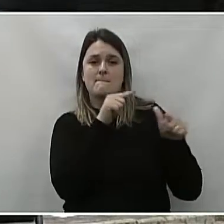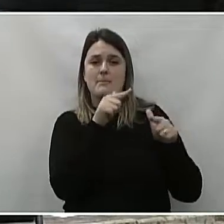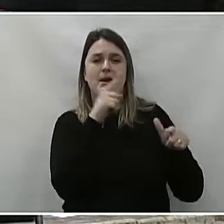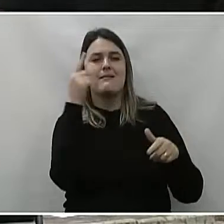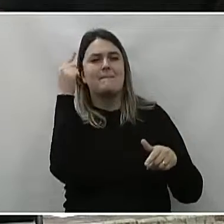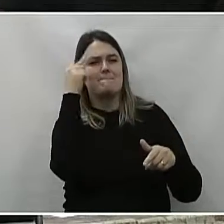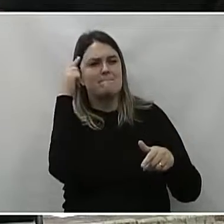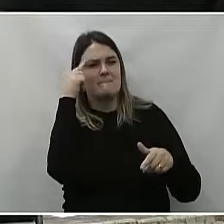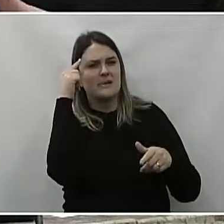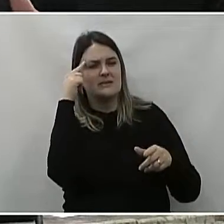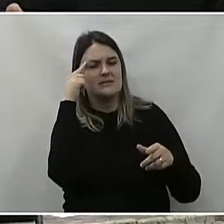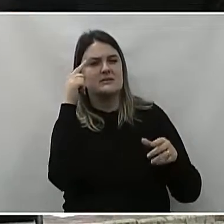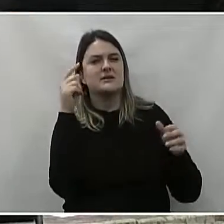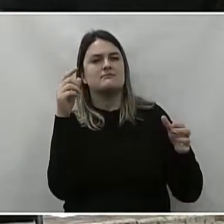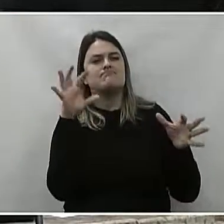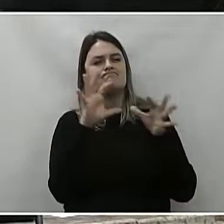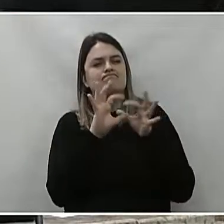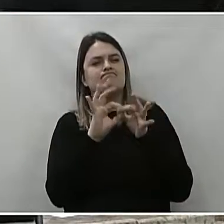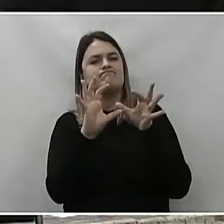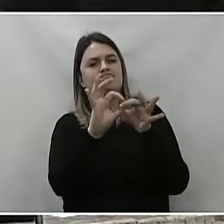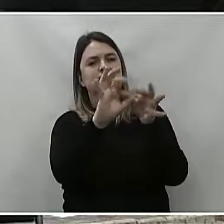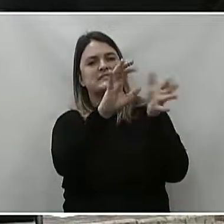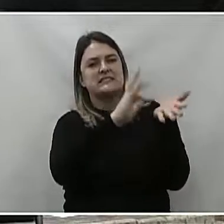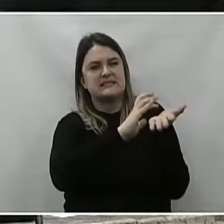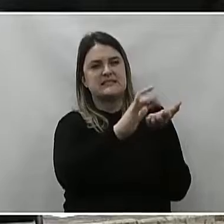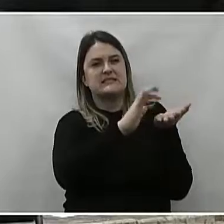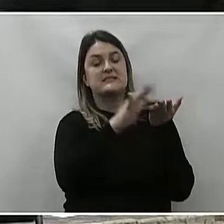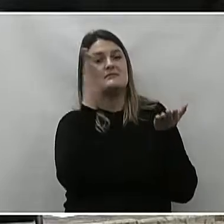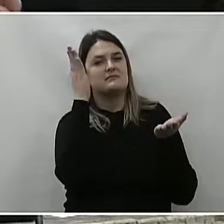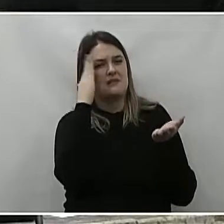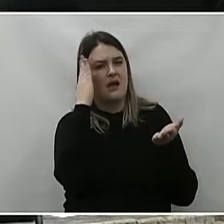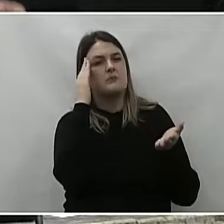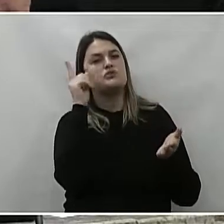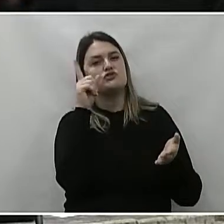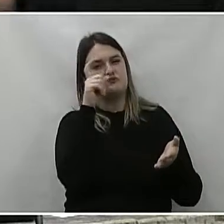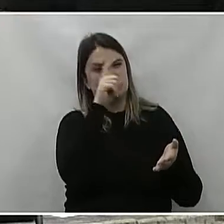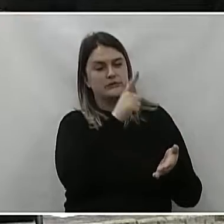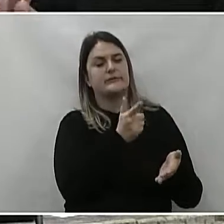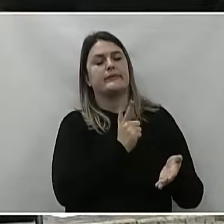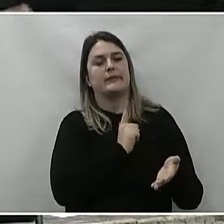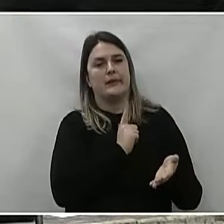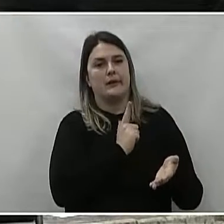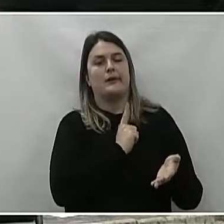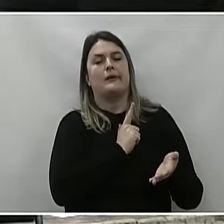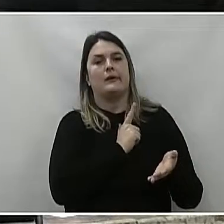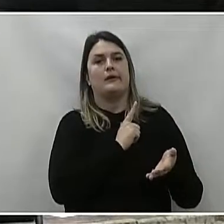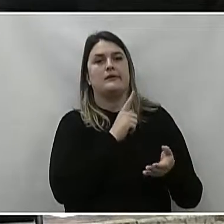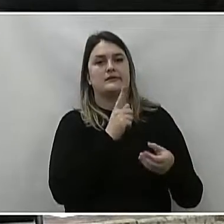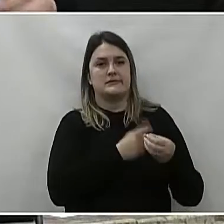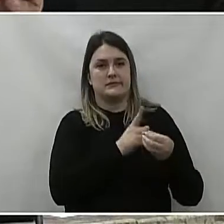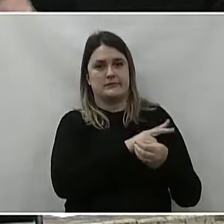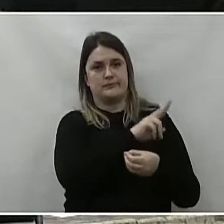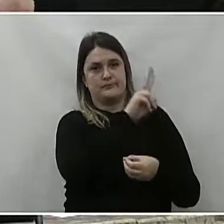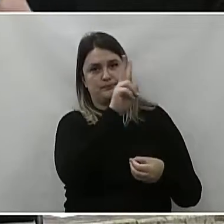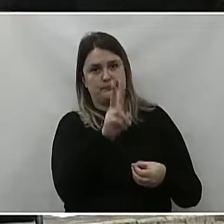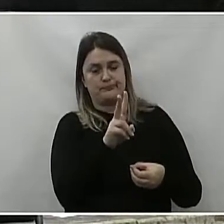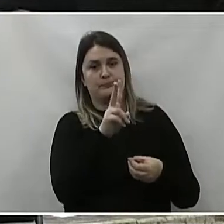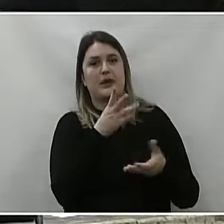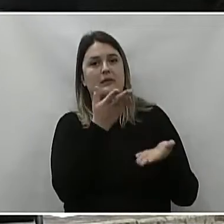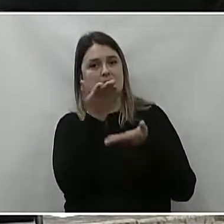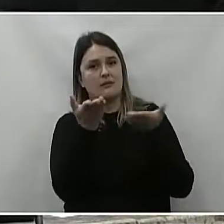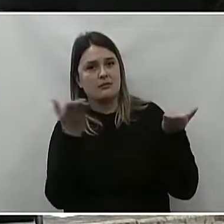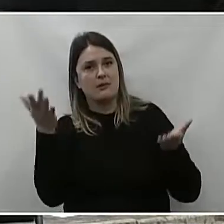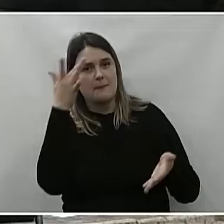e pensa numa ação conjunta de várias secretarias, que a gente sabe das dificuldades que a gente tem hoje em União da Vitória, para